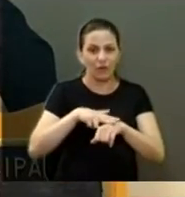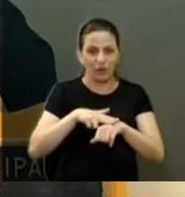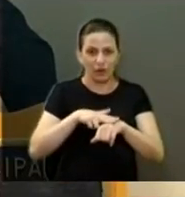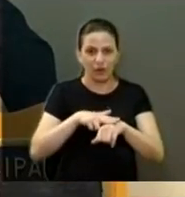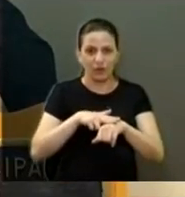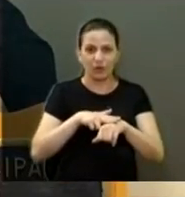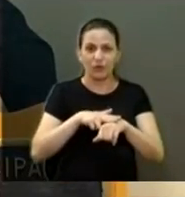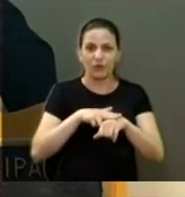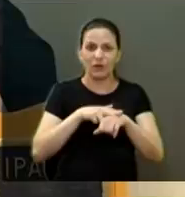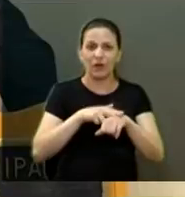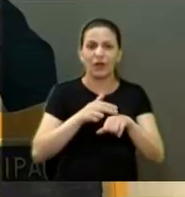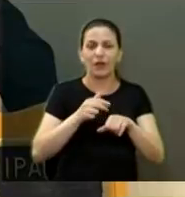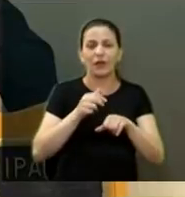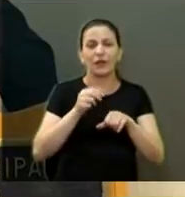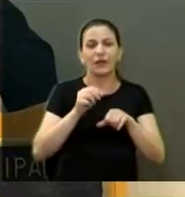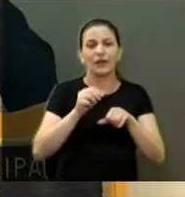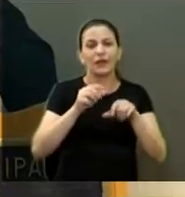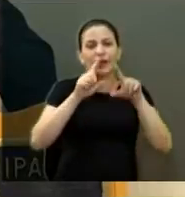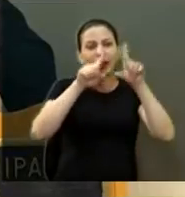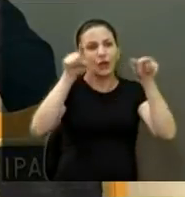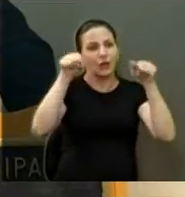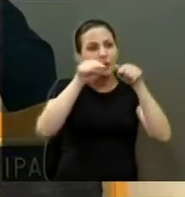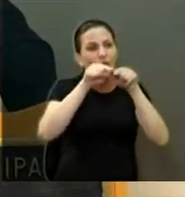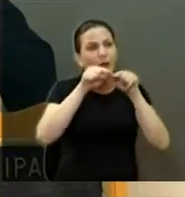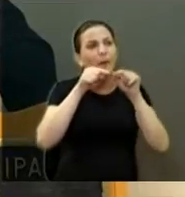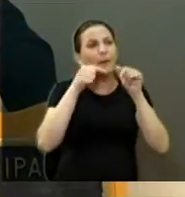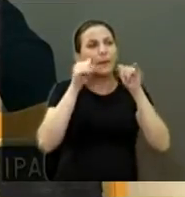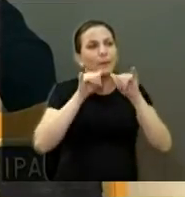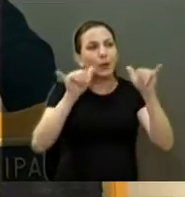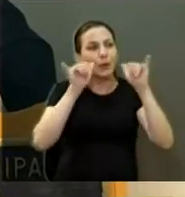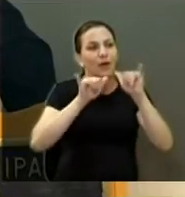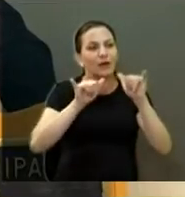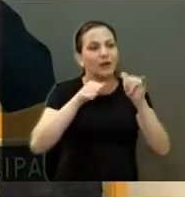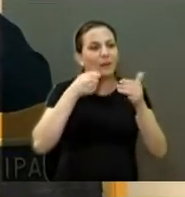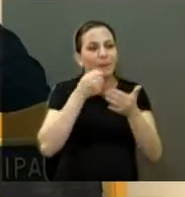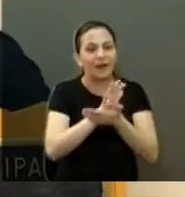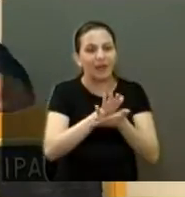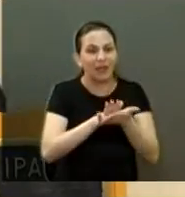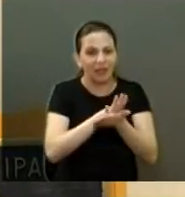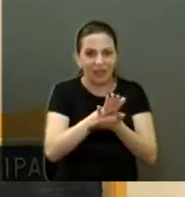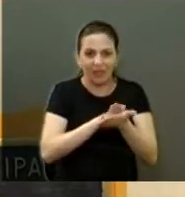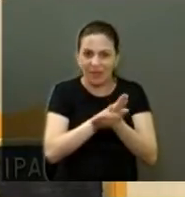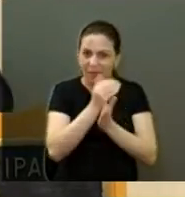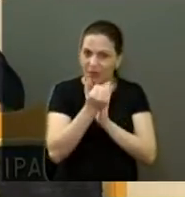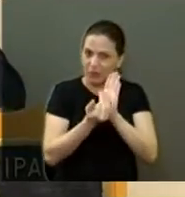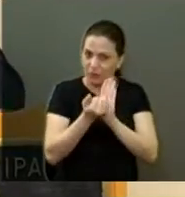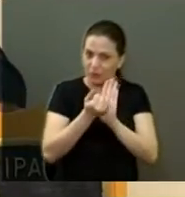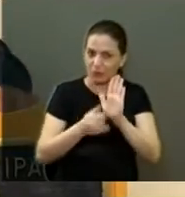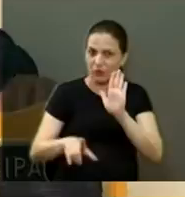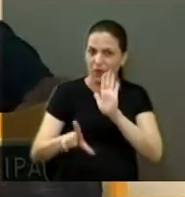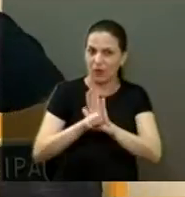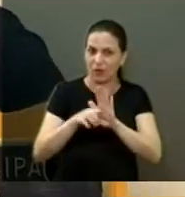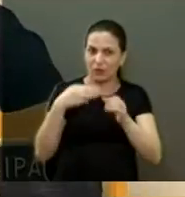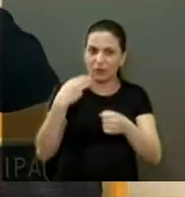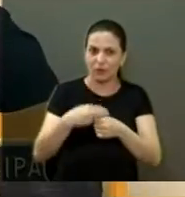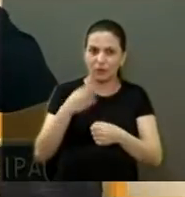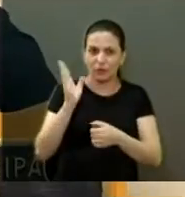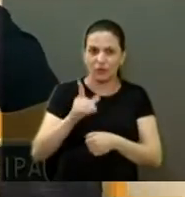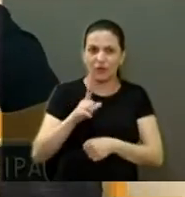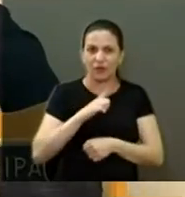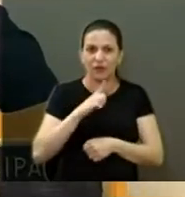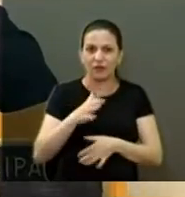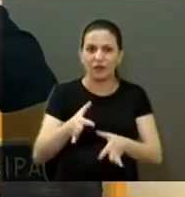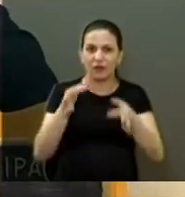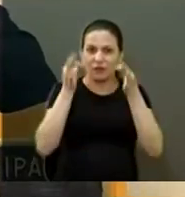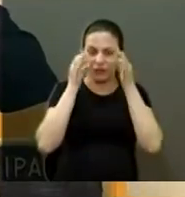fixar propaganda nesses locais sem custos e taxas. Então, já tem uma lei municipal, e eu gostaria que o senhor prestasse